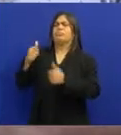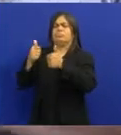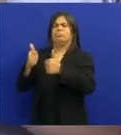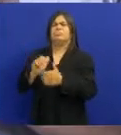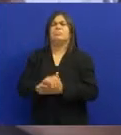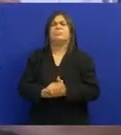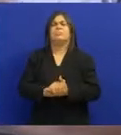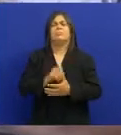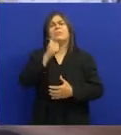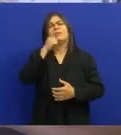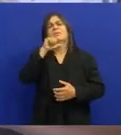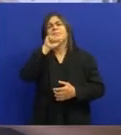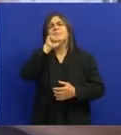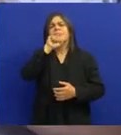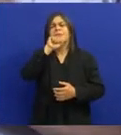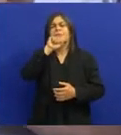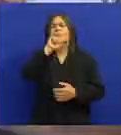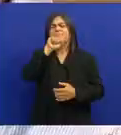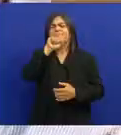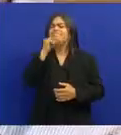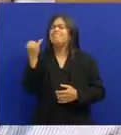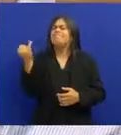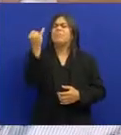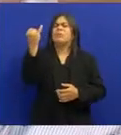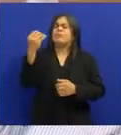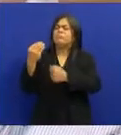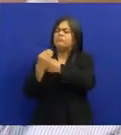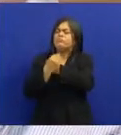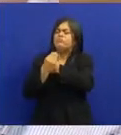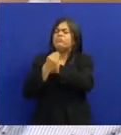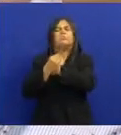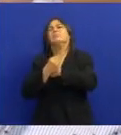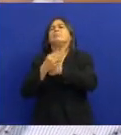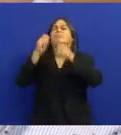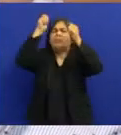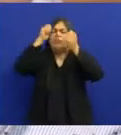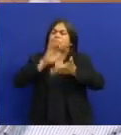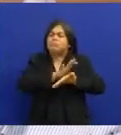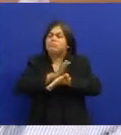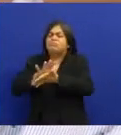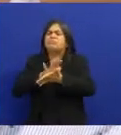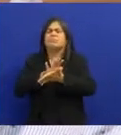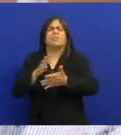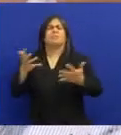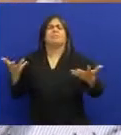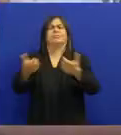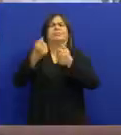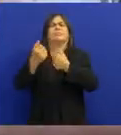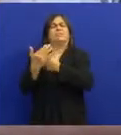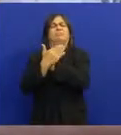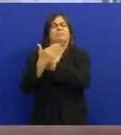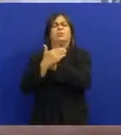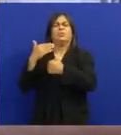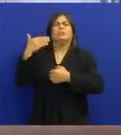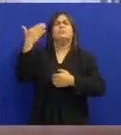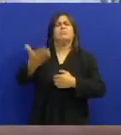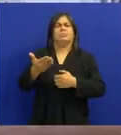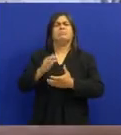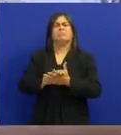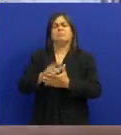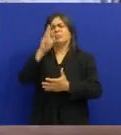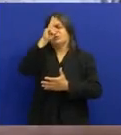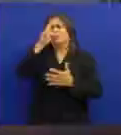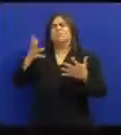vida A mãe dele Foi a coisa mais importante De toda a sua